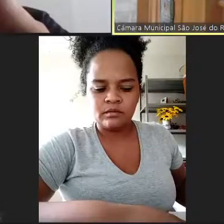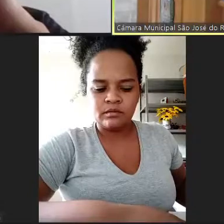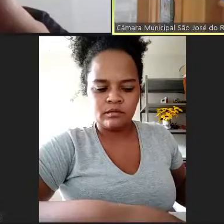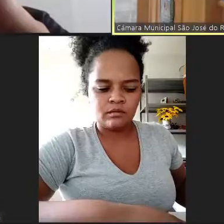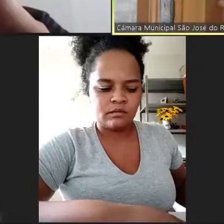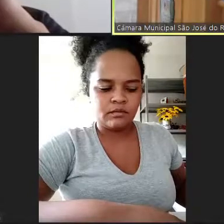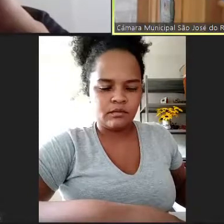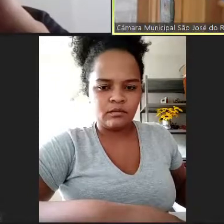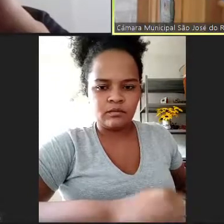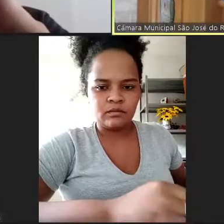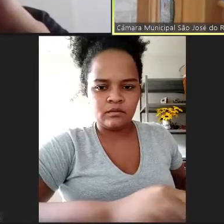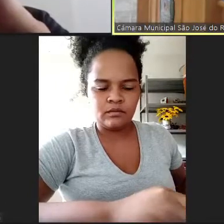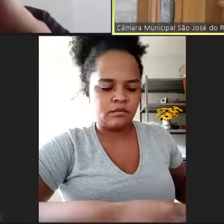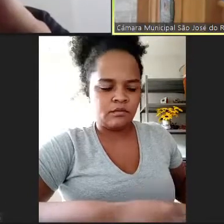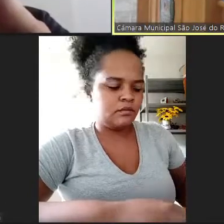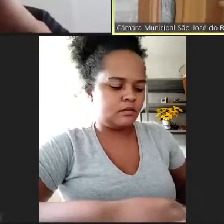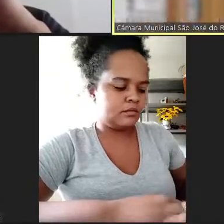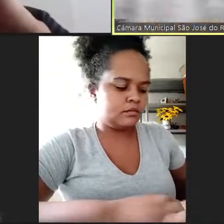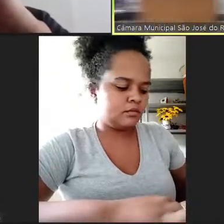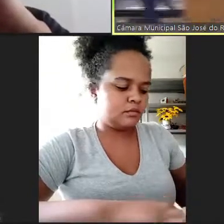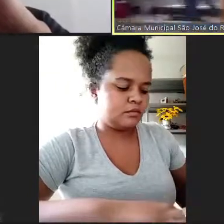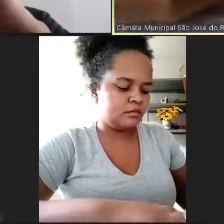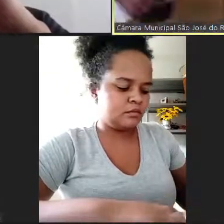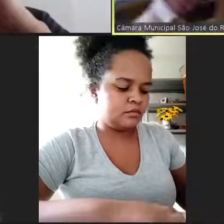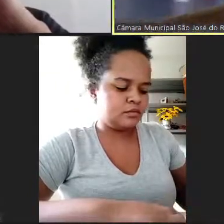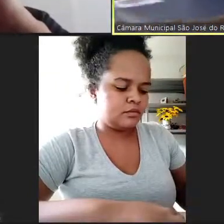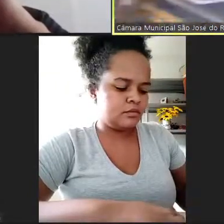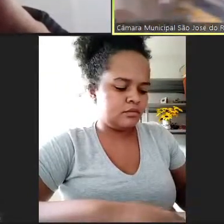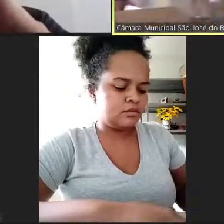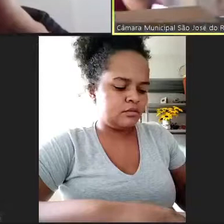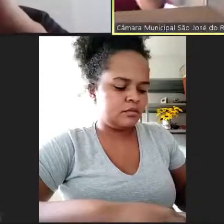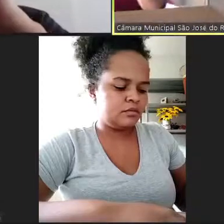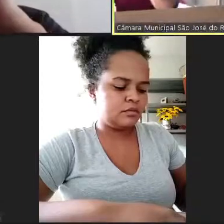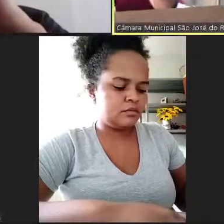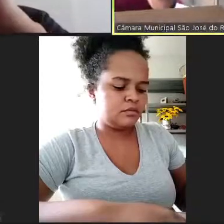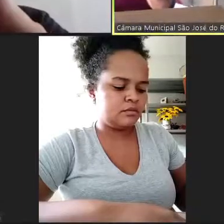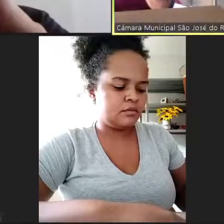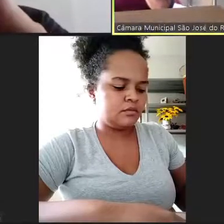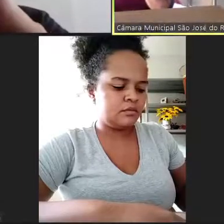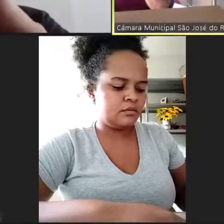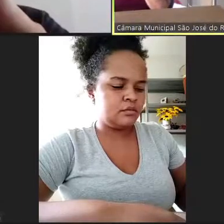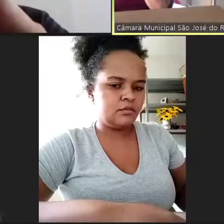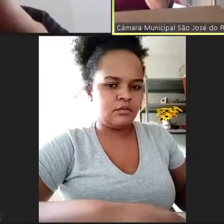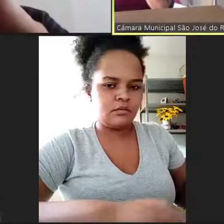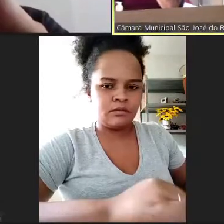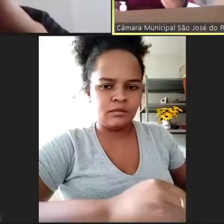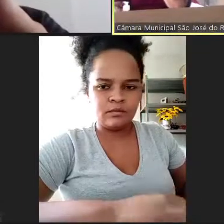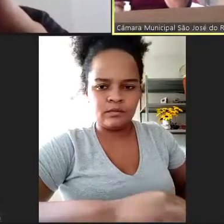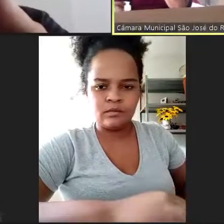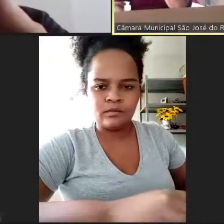Pedro tem a palavra. Boa tarde a todos. Boa tarde, Paulão. Boa tarde, colegas, pessoal de casa.